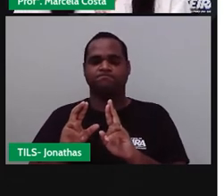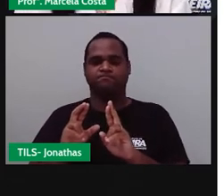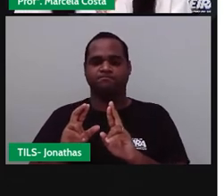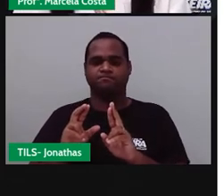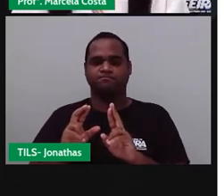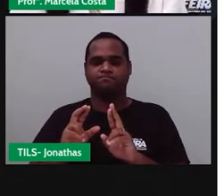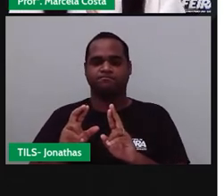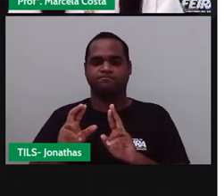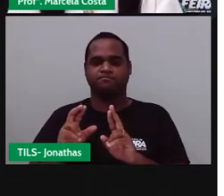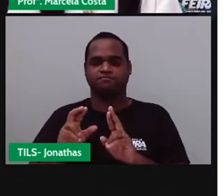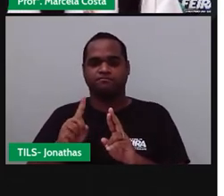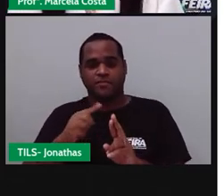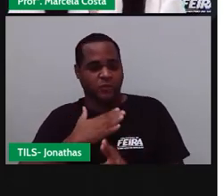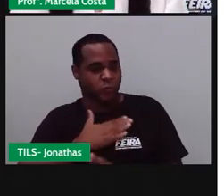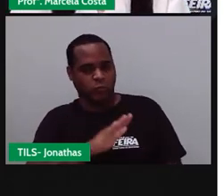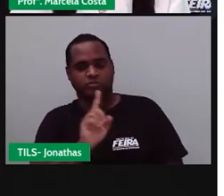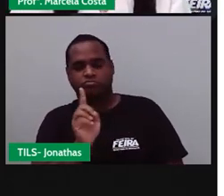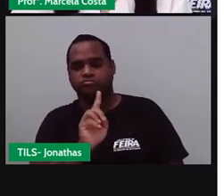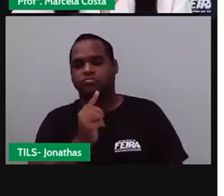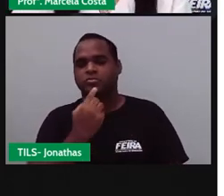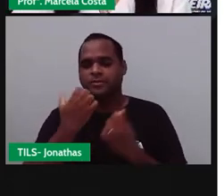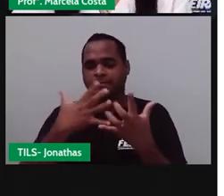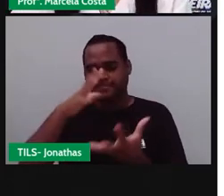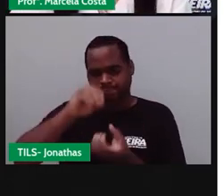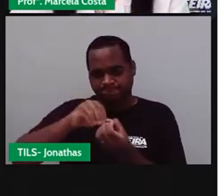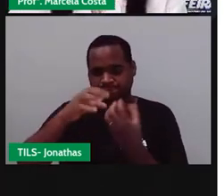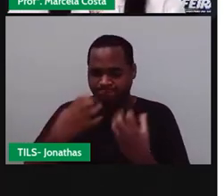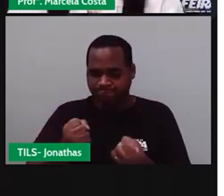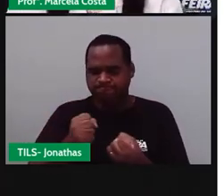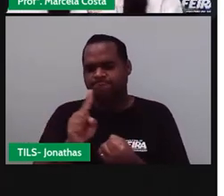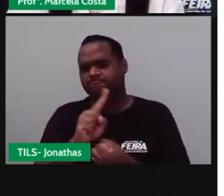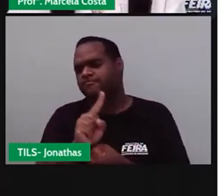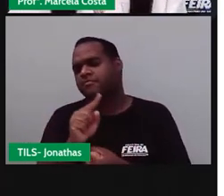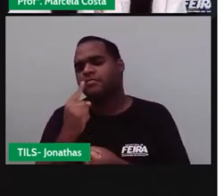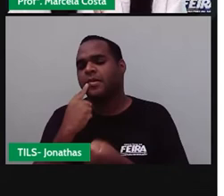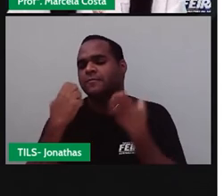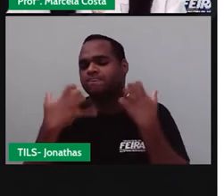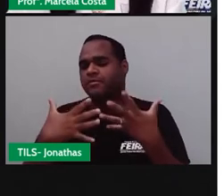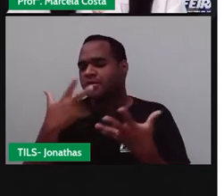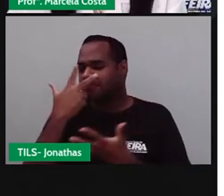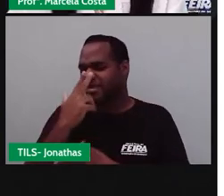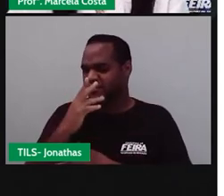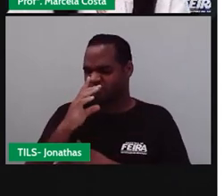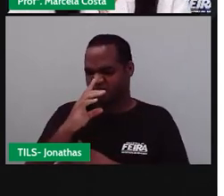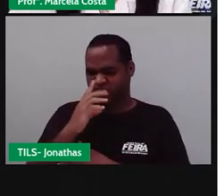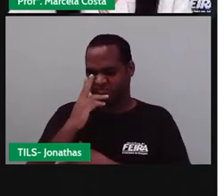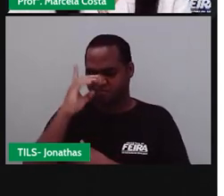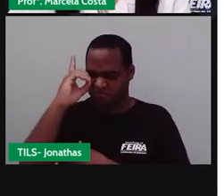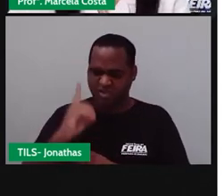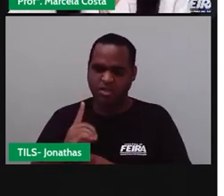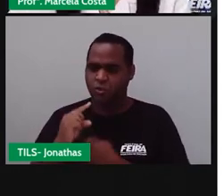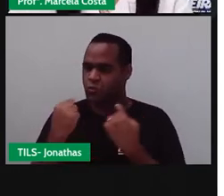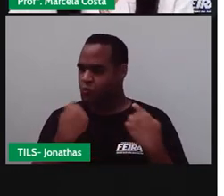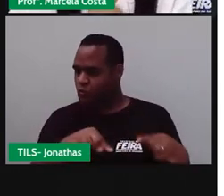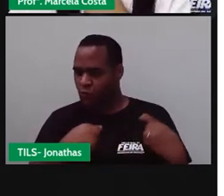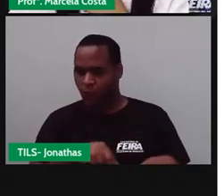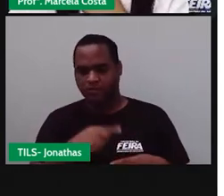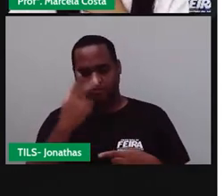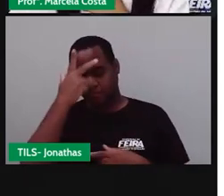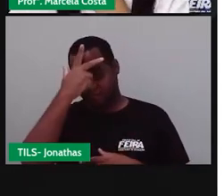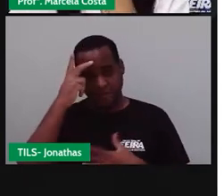Você pode não gostar, pode não concordar, mas isso não te dá o direito de discriminar,